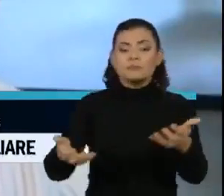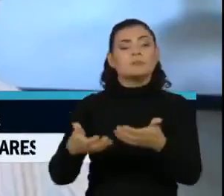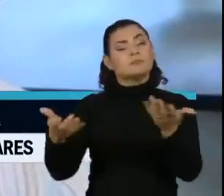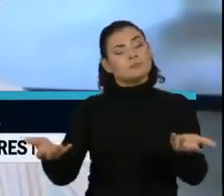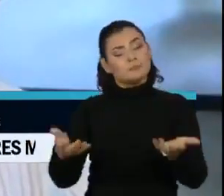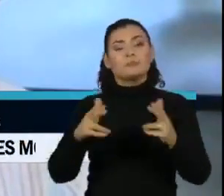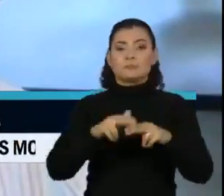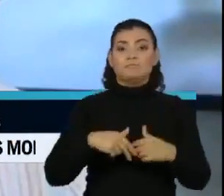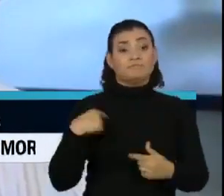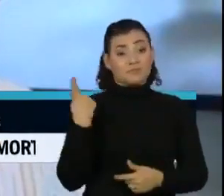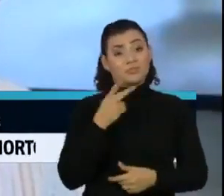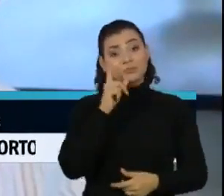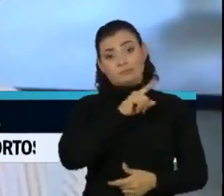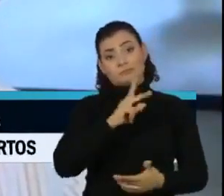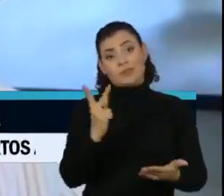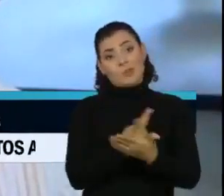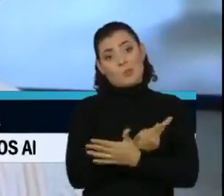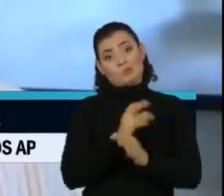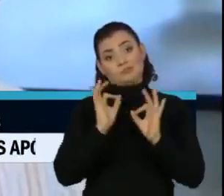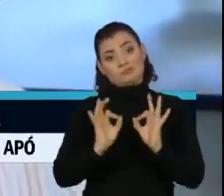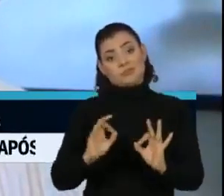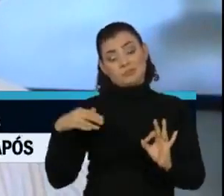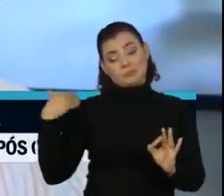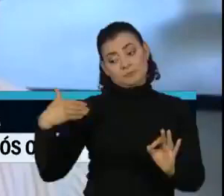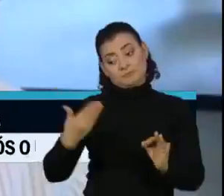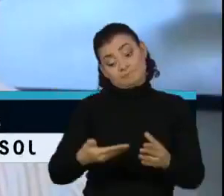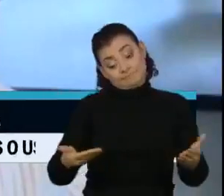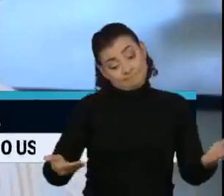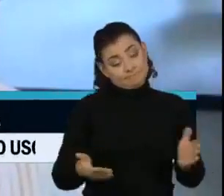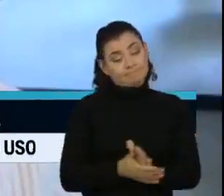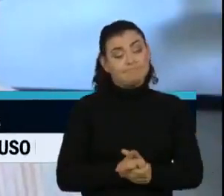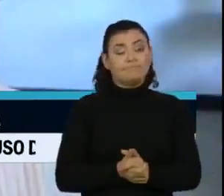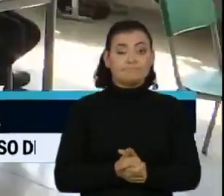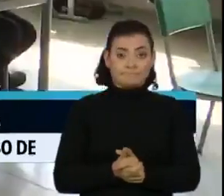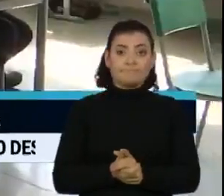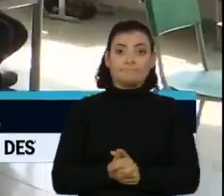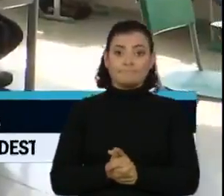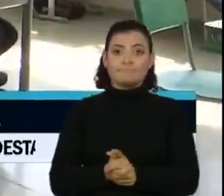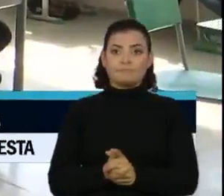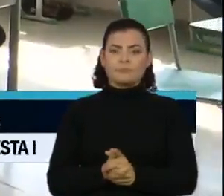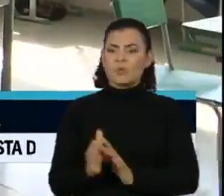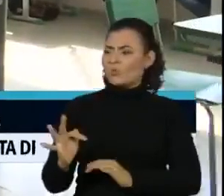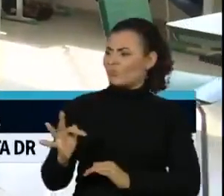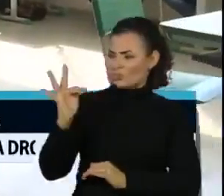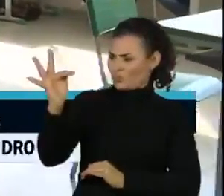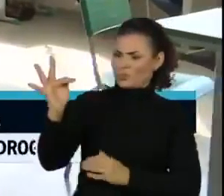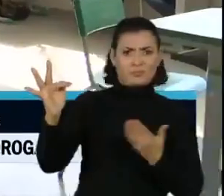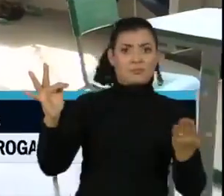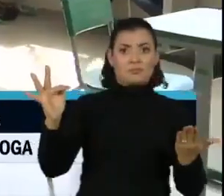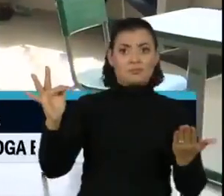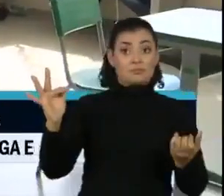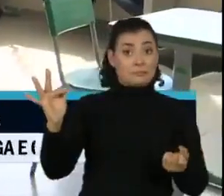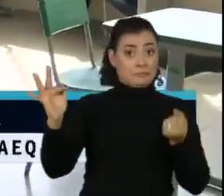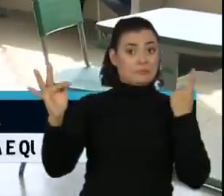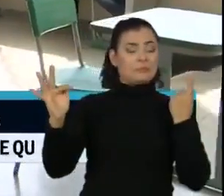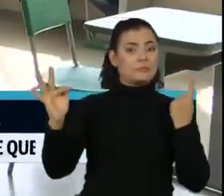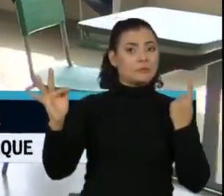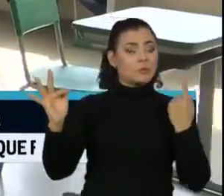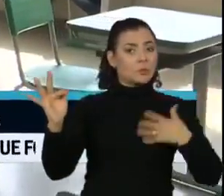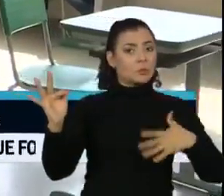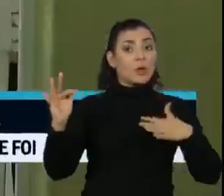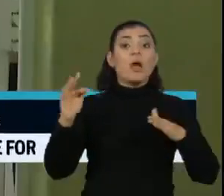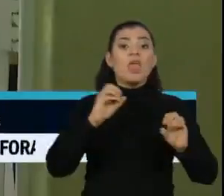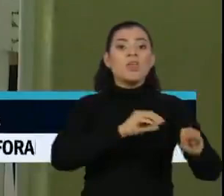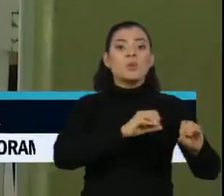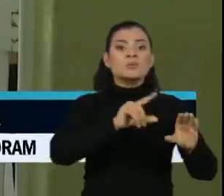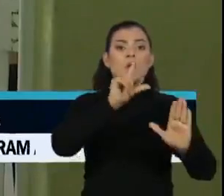acho que a gente falhou terrivelmente nesse aspecto, que é um aspecto portador de futuro. Futuro que está ameaçado. Os cortes